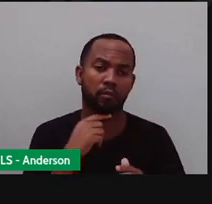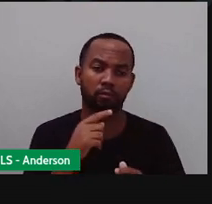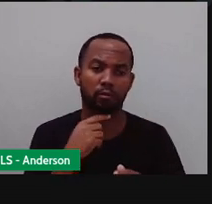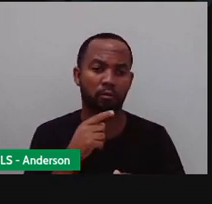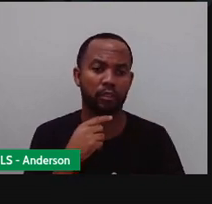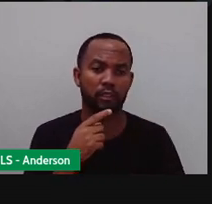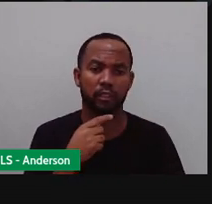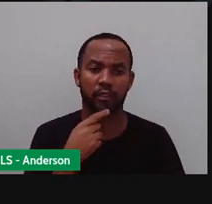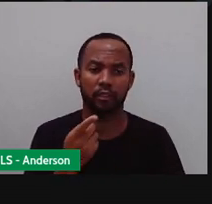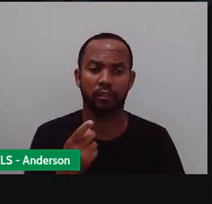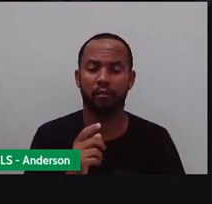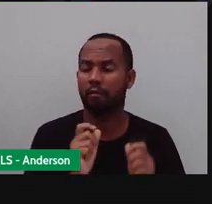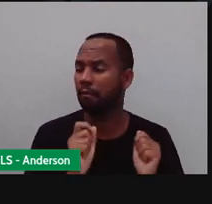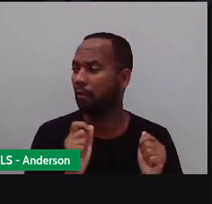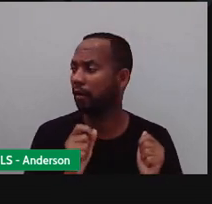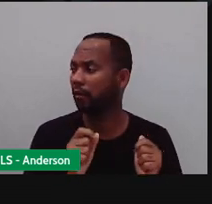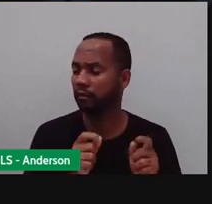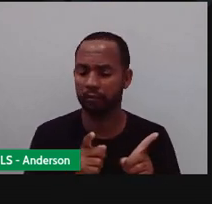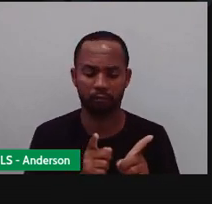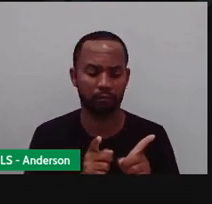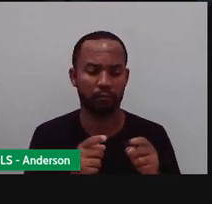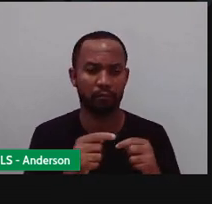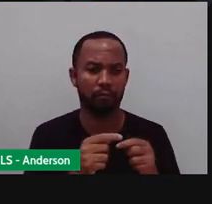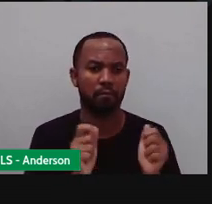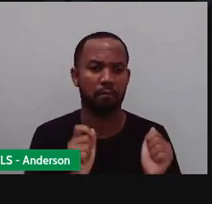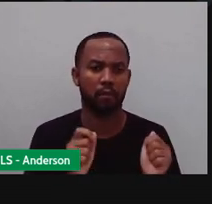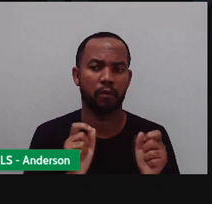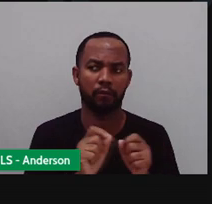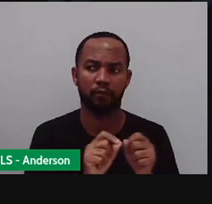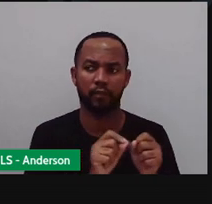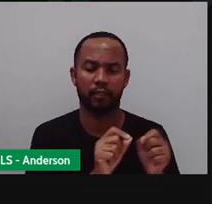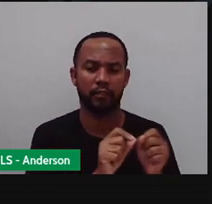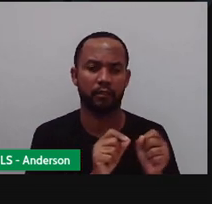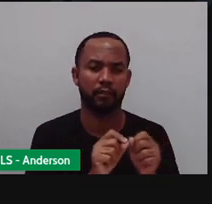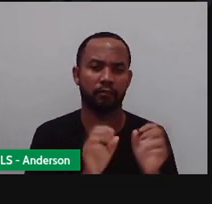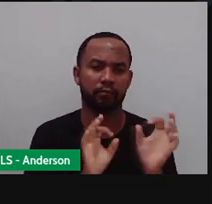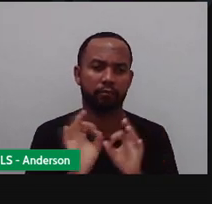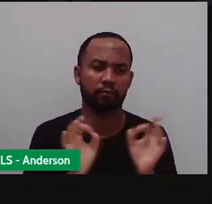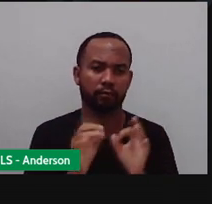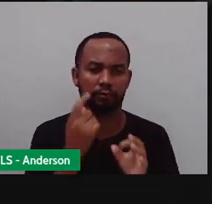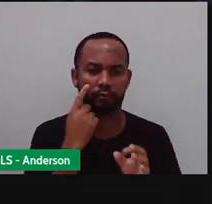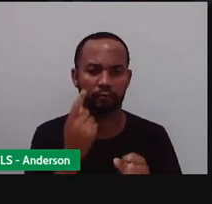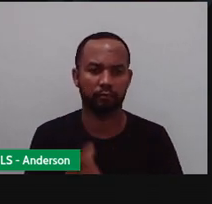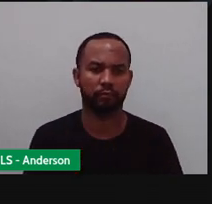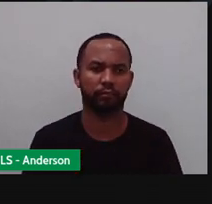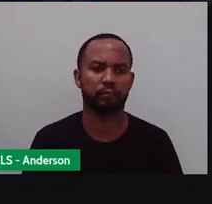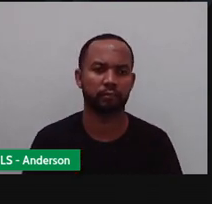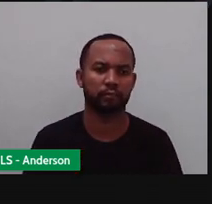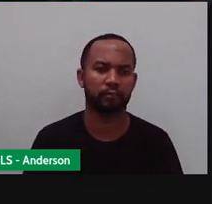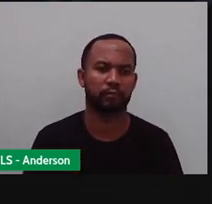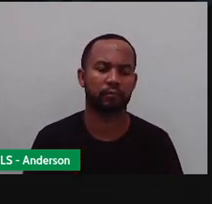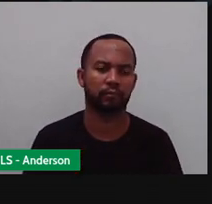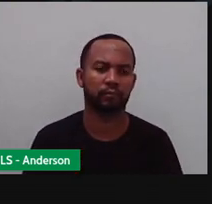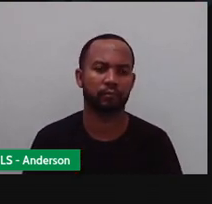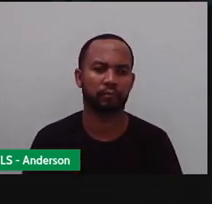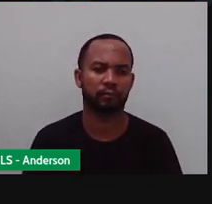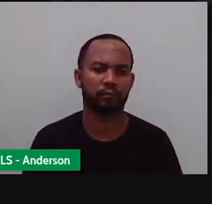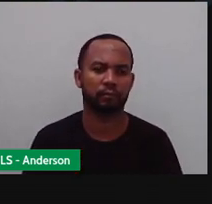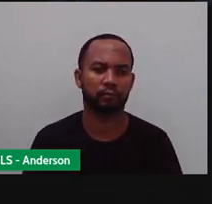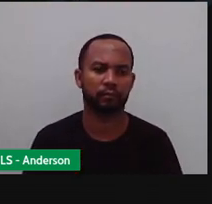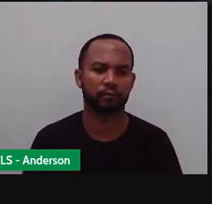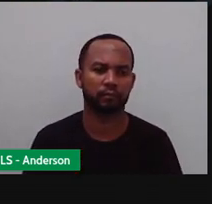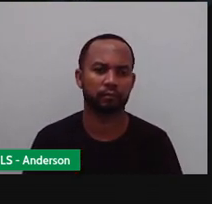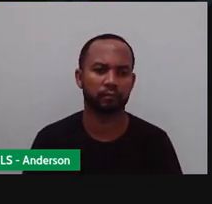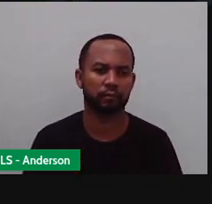quadrinhos de papelão em casa? Pode também, que é outra coisa que a Pró trouxe aqui pra vocês, ó. Lembra dos quadrinhos que a gente utilizou?